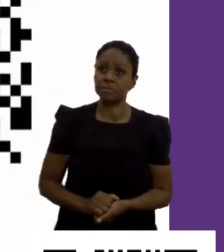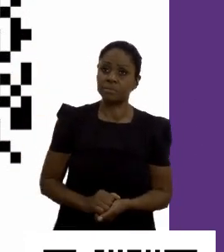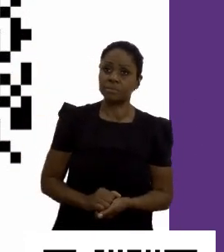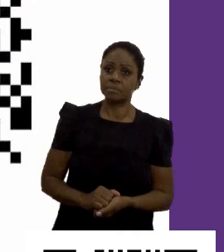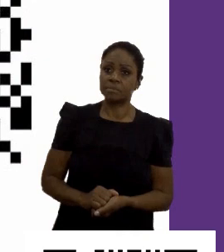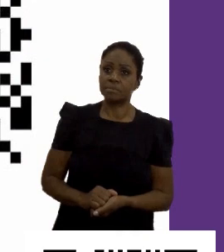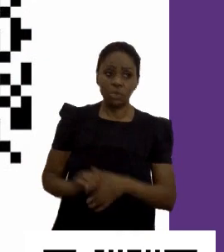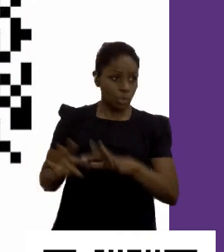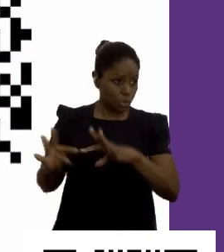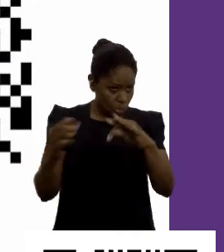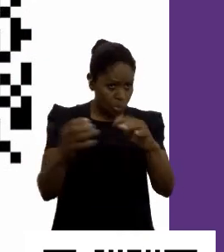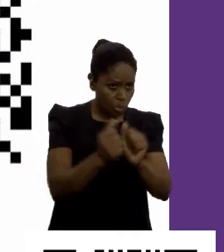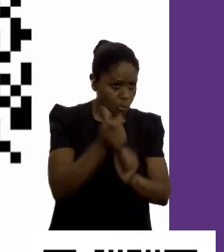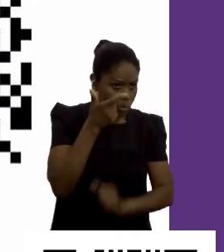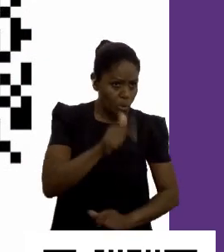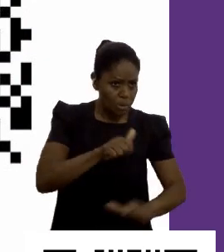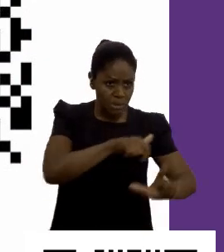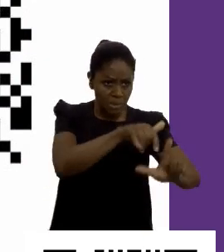Todos conseguiram aí?